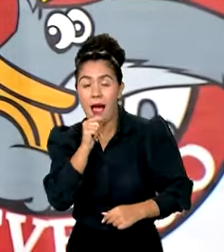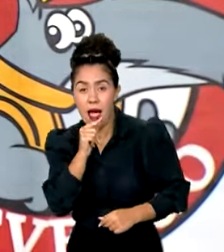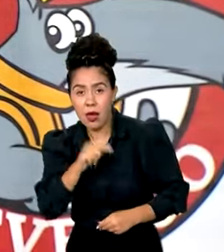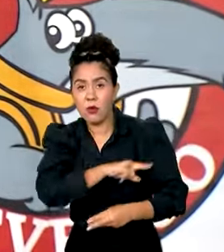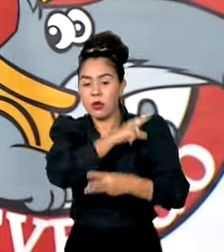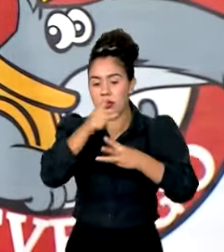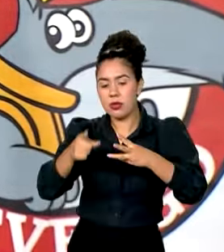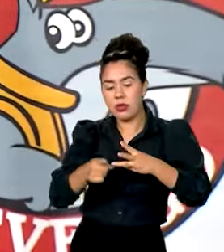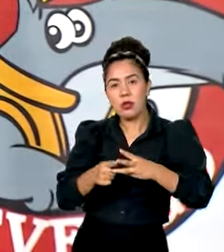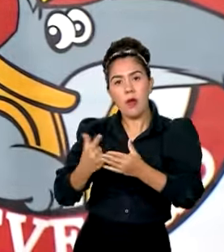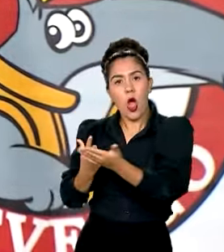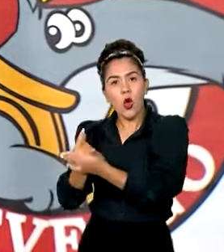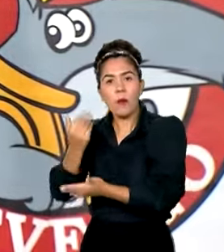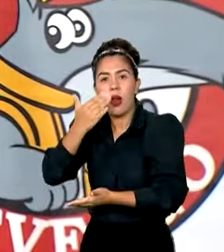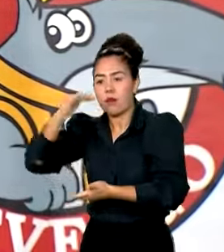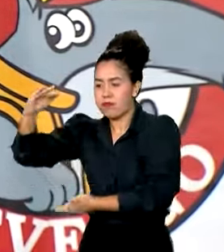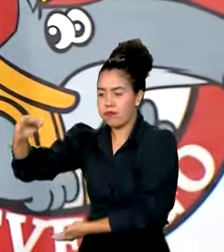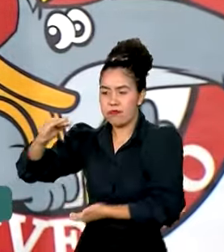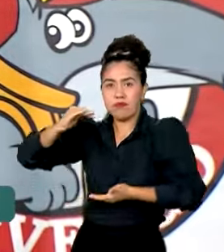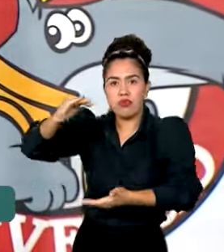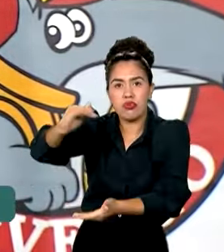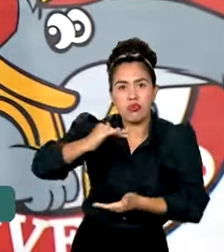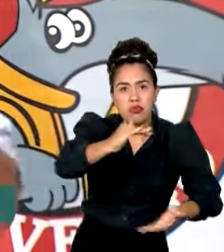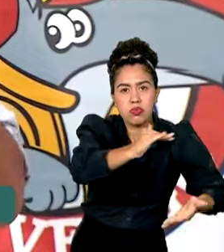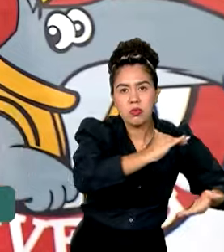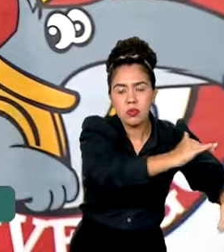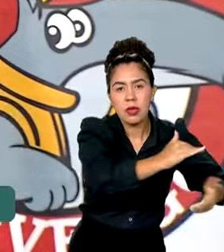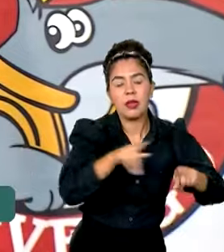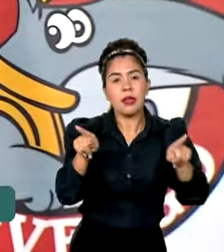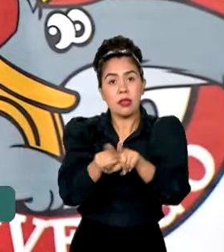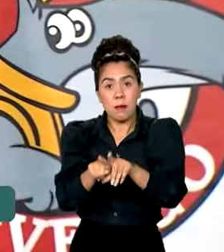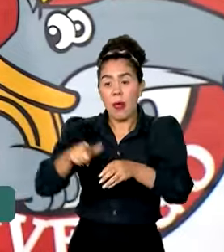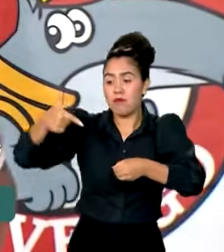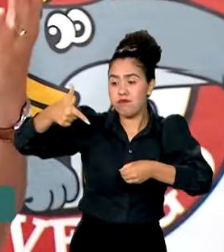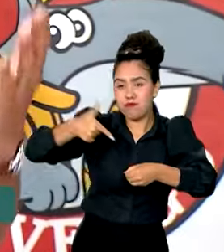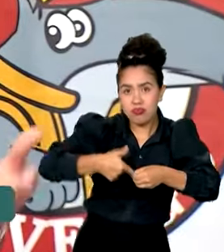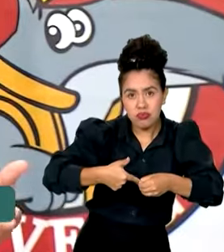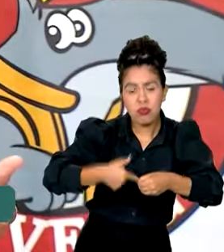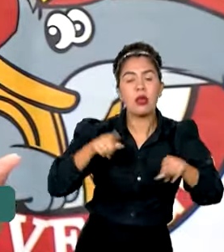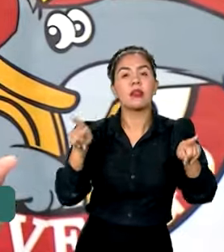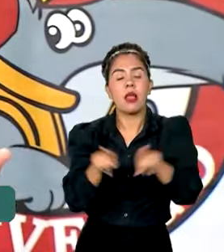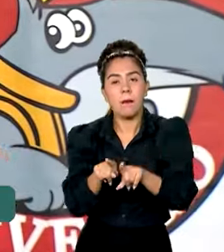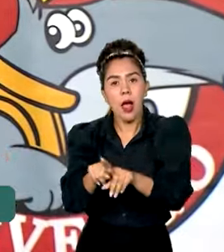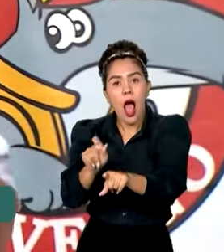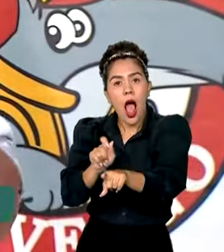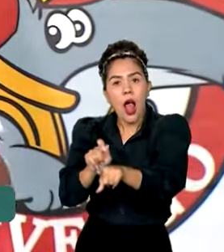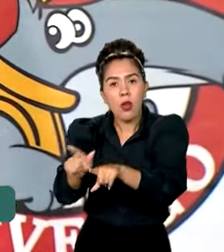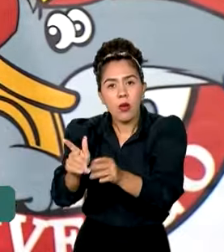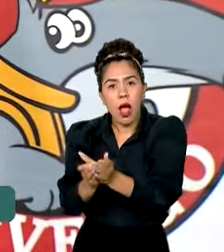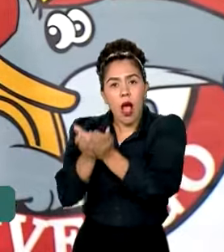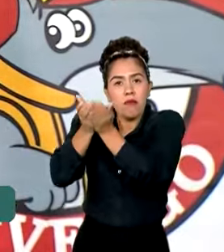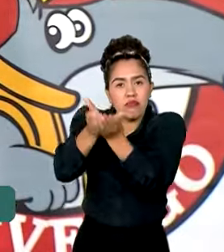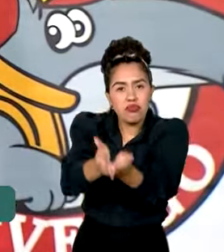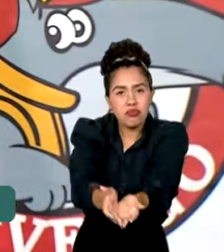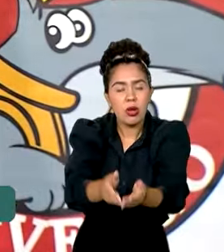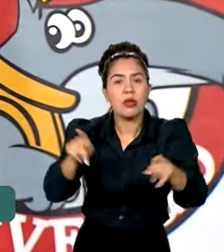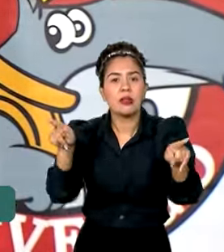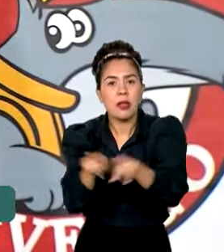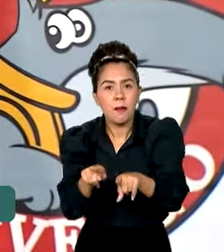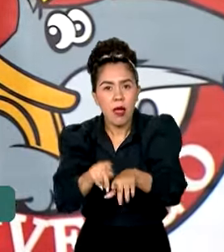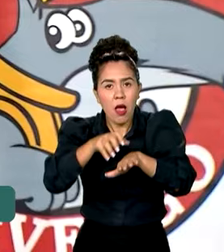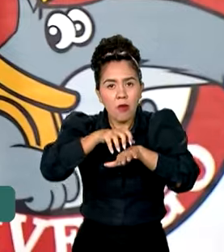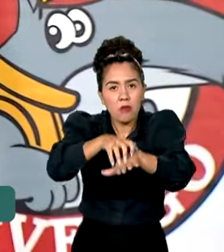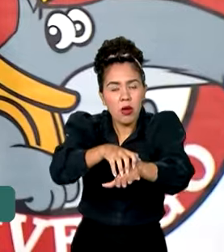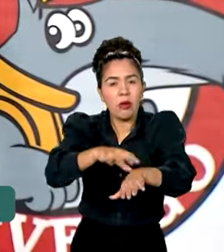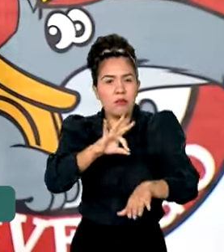básica para famílias, combustível para o trabalho, alugar embarcações, alugar aviaturas,